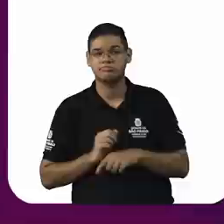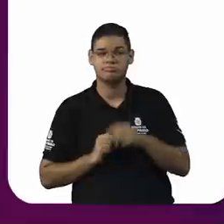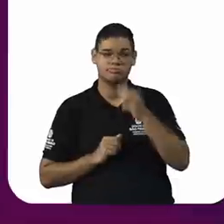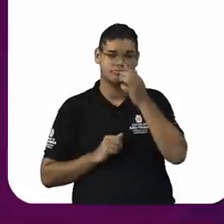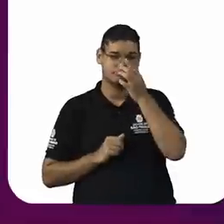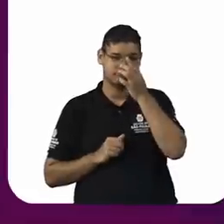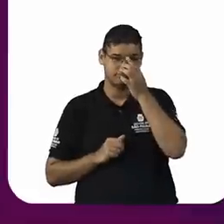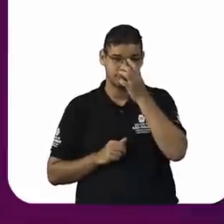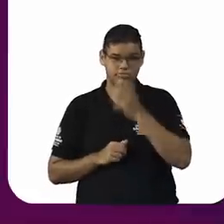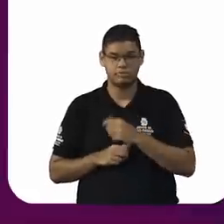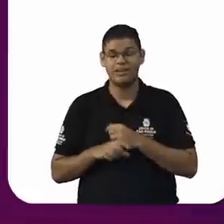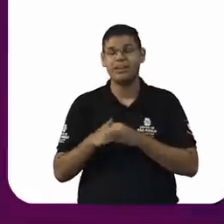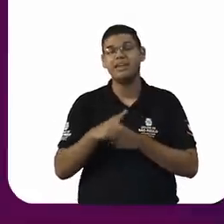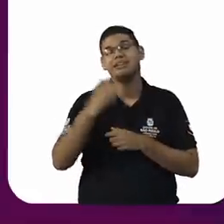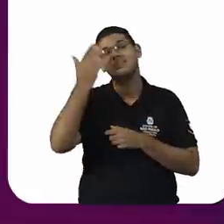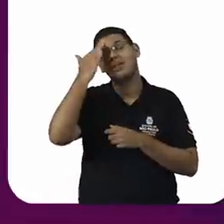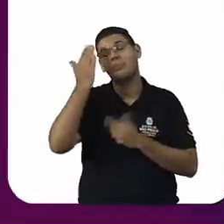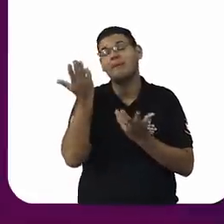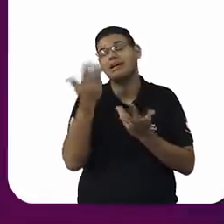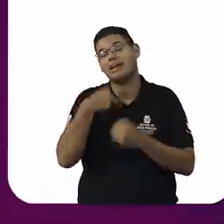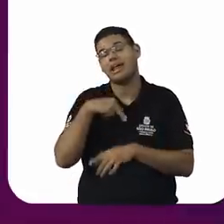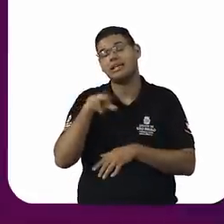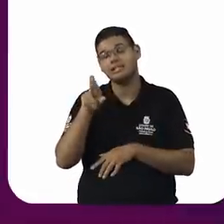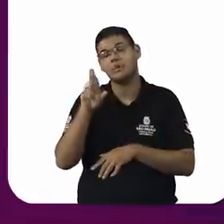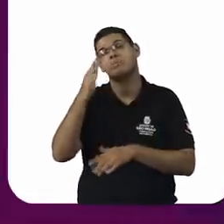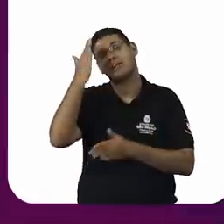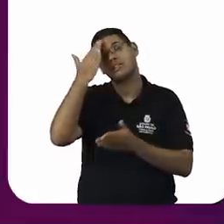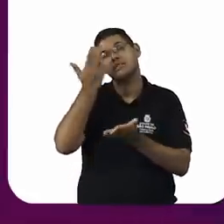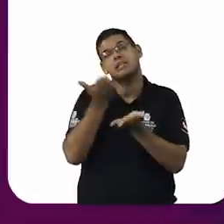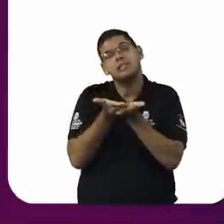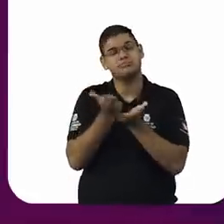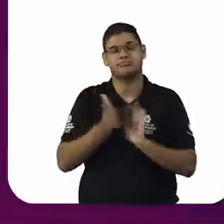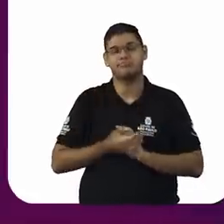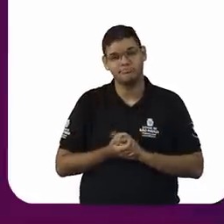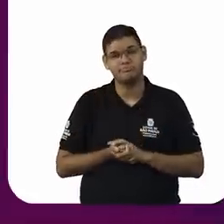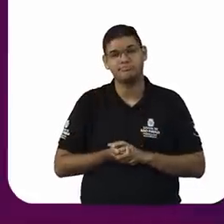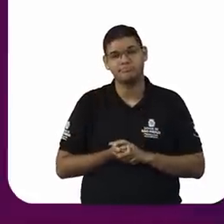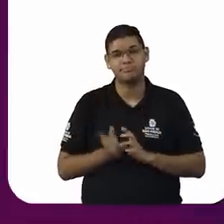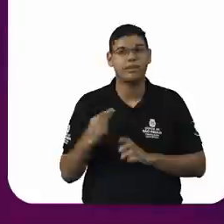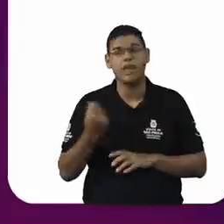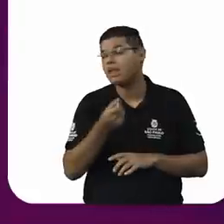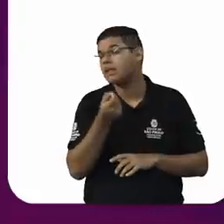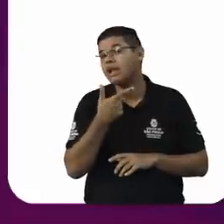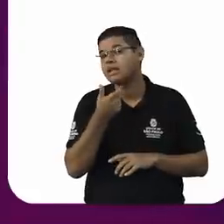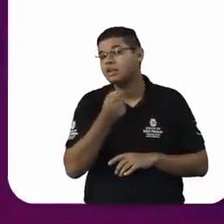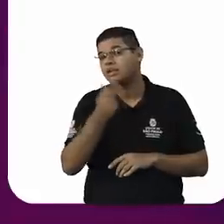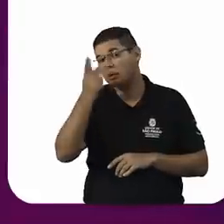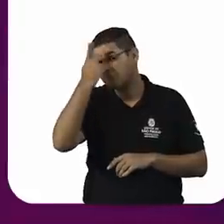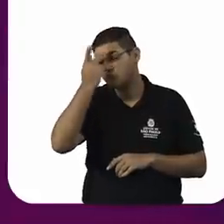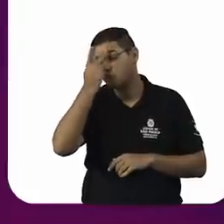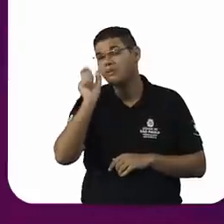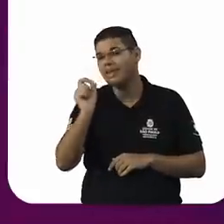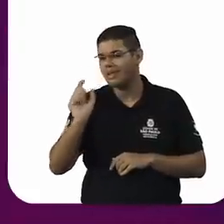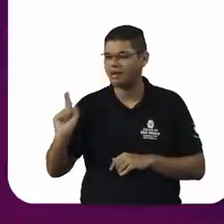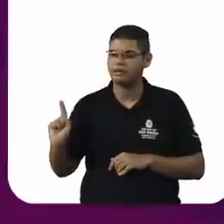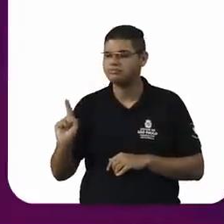de uma crença. É engraçado que as pessoas que advogam contra o debate,